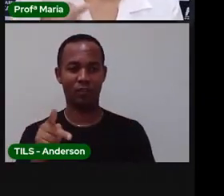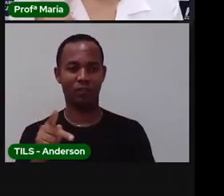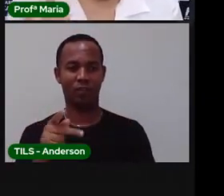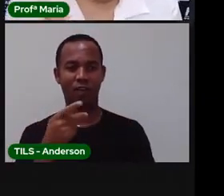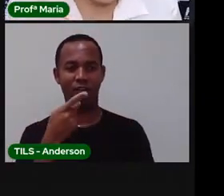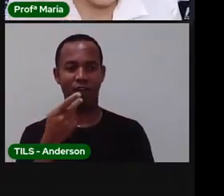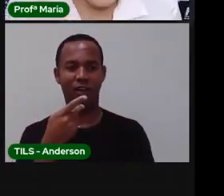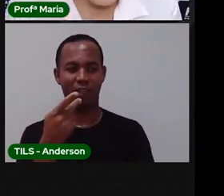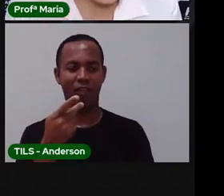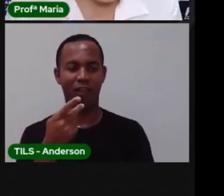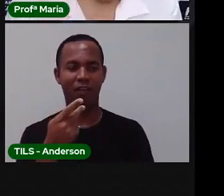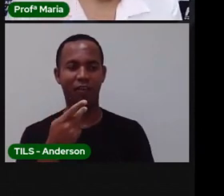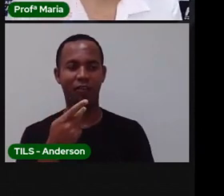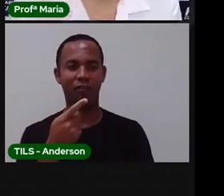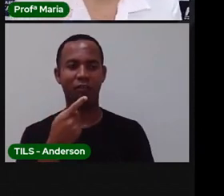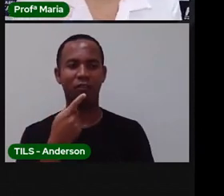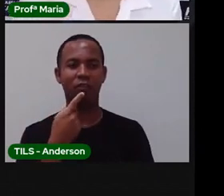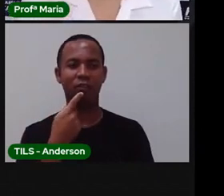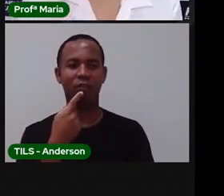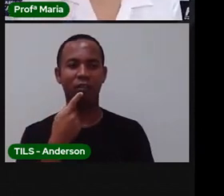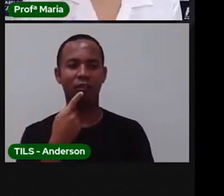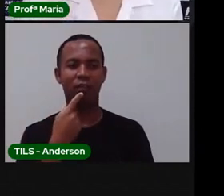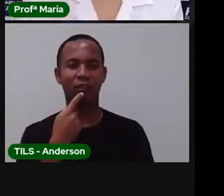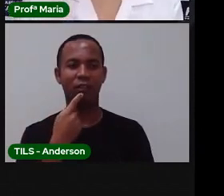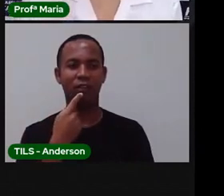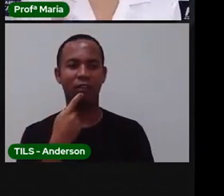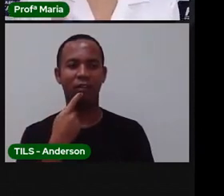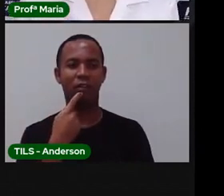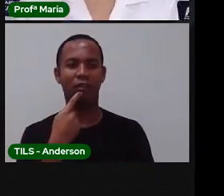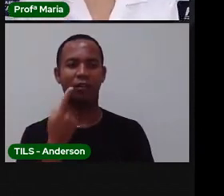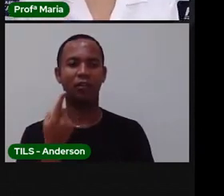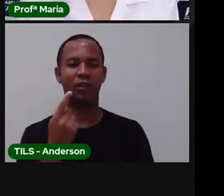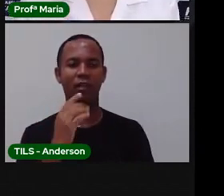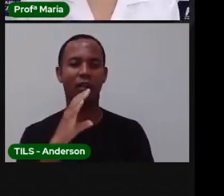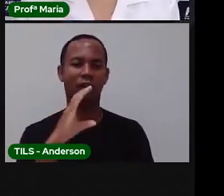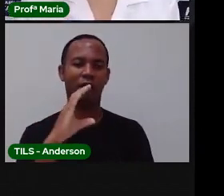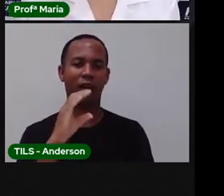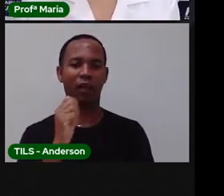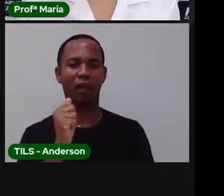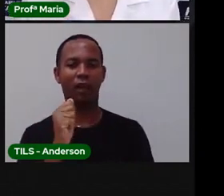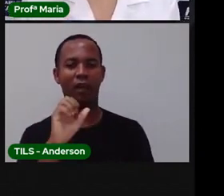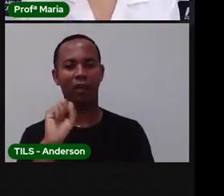Então, comecem a fazer em casa e a se observarem. Fala em bola.